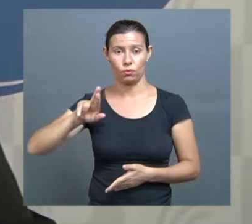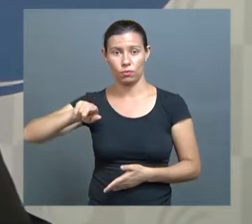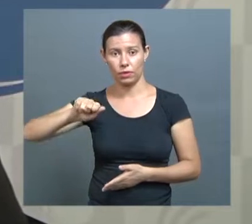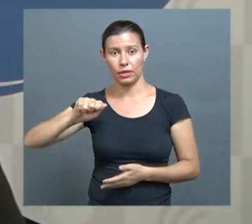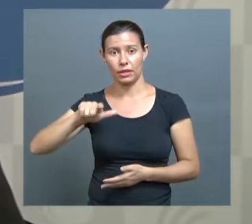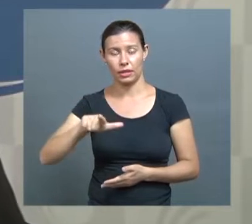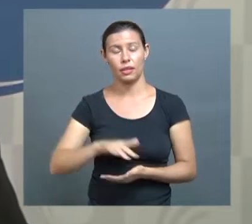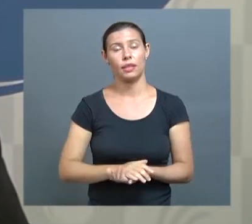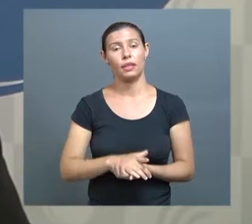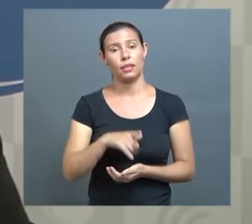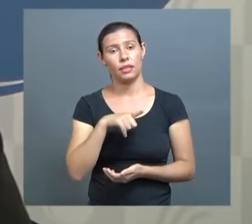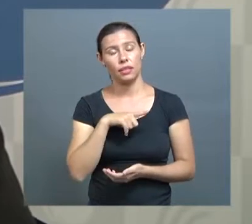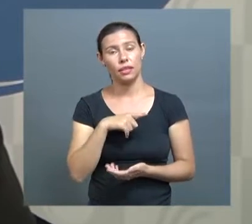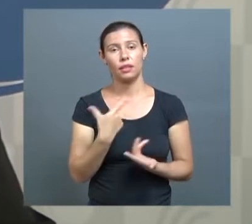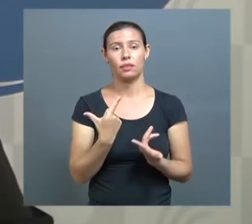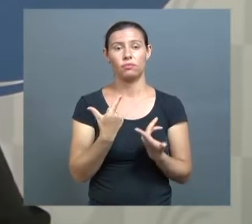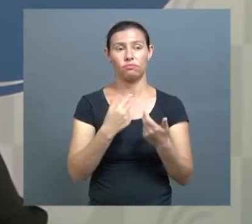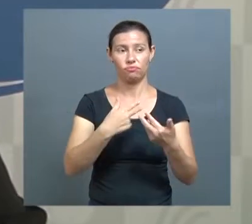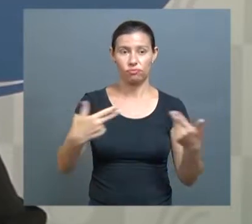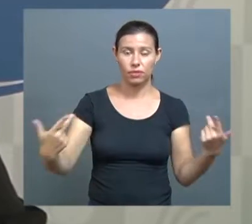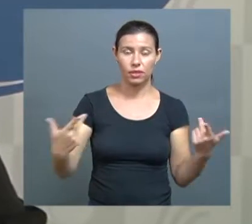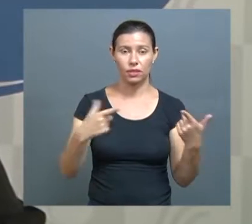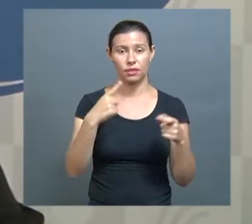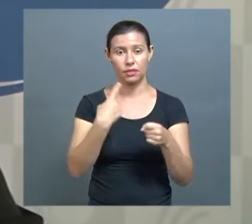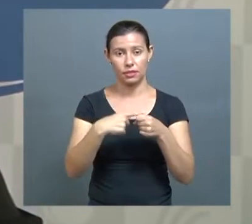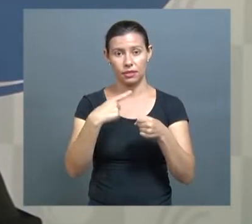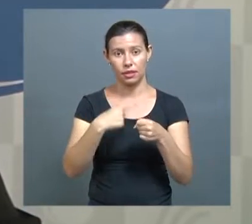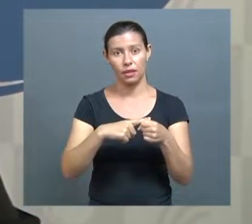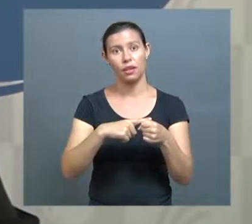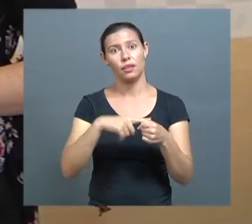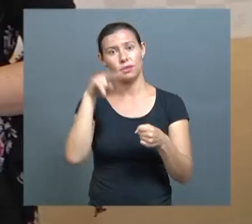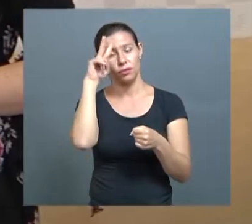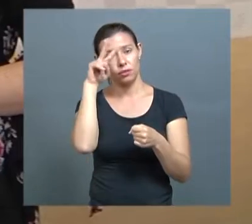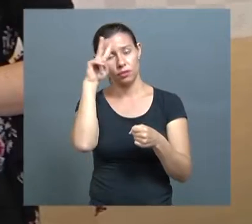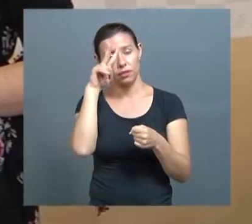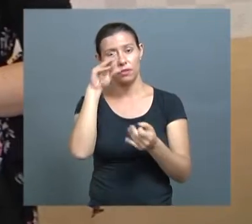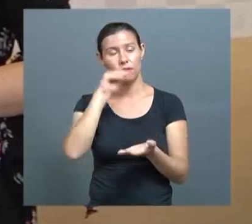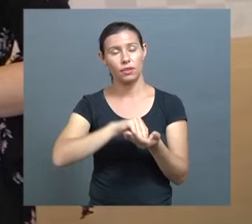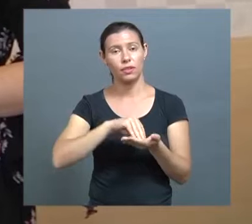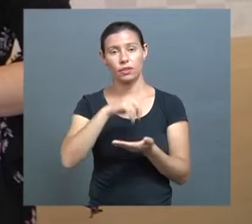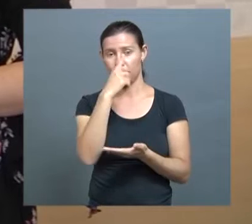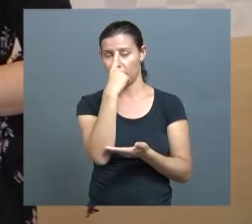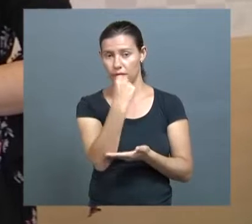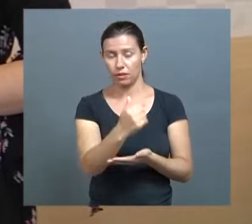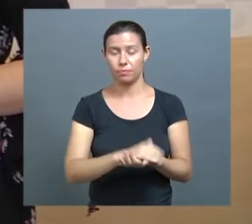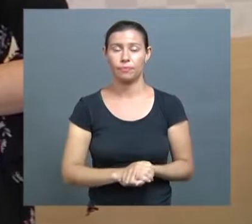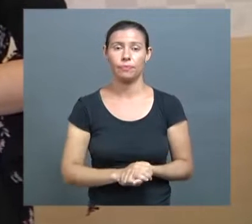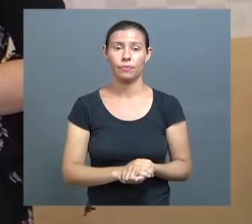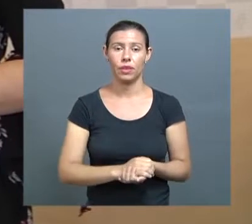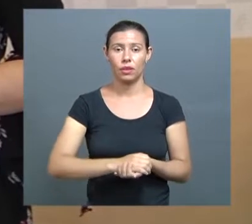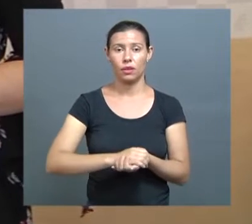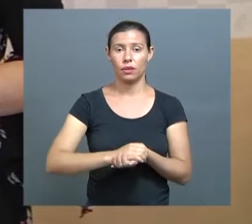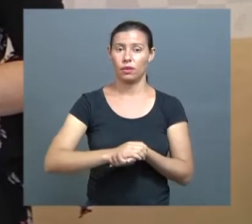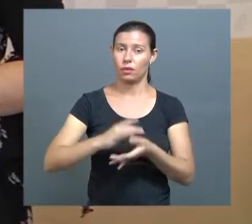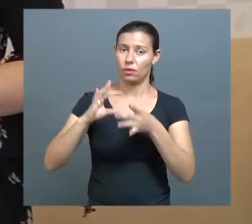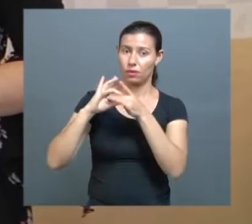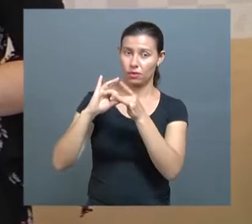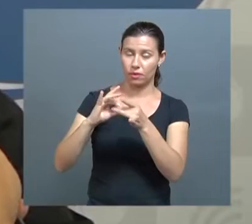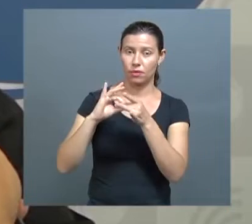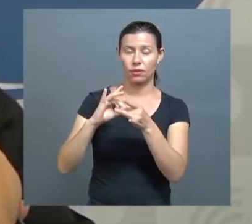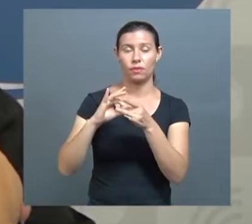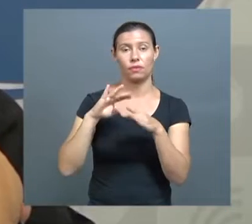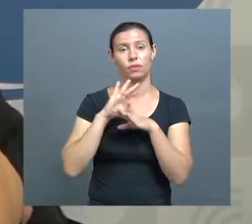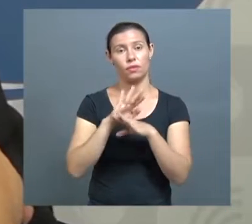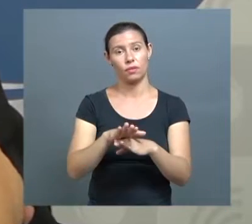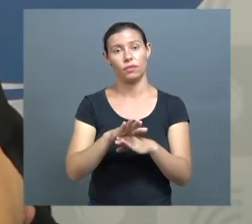cidades históricas, no Jequitinhonha. E faltava o Triângulo Mineiro. Parceria que vai gerar resultados e novidades para o próximo ano.